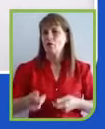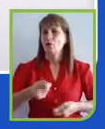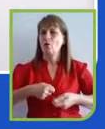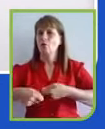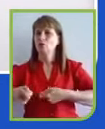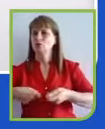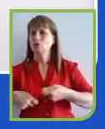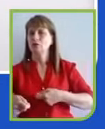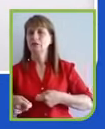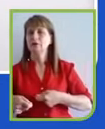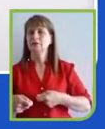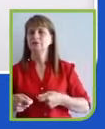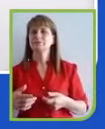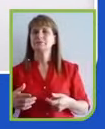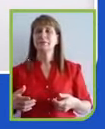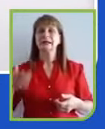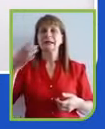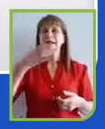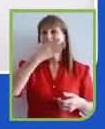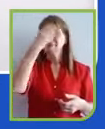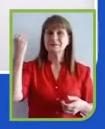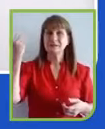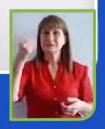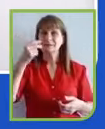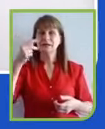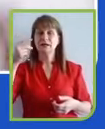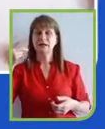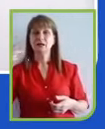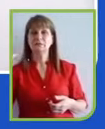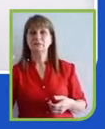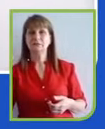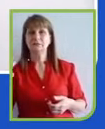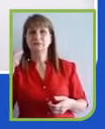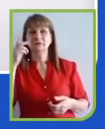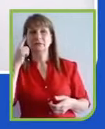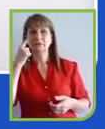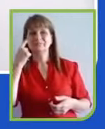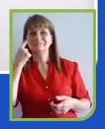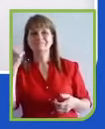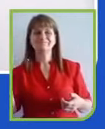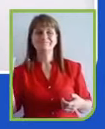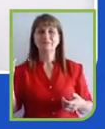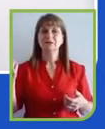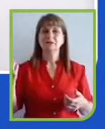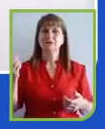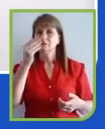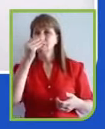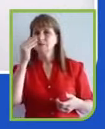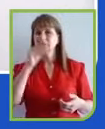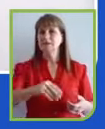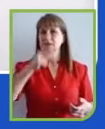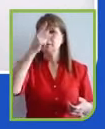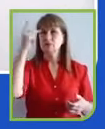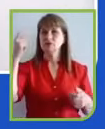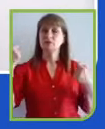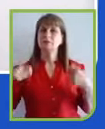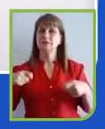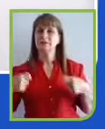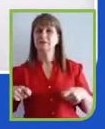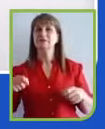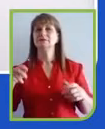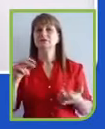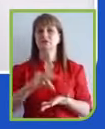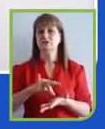e você, às vezes, jogar o seu esforço todo, toda a sua energia canalizada, o seu recurso para uma ação que não seja tão